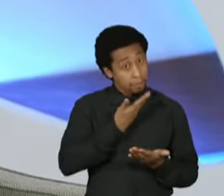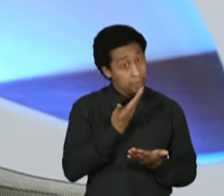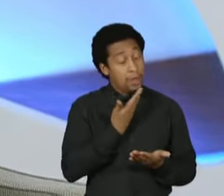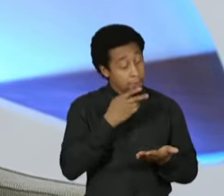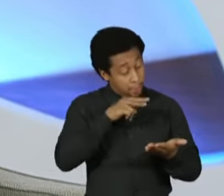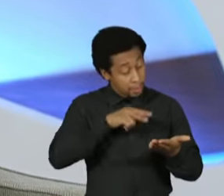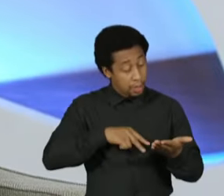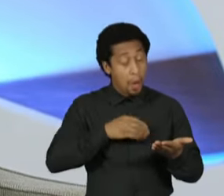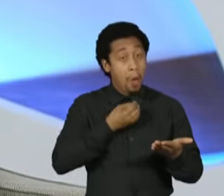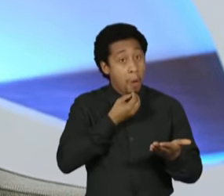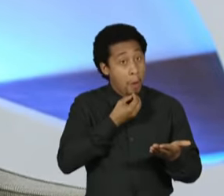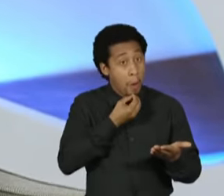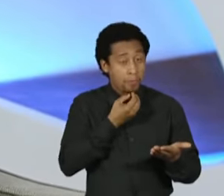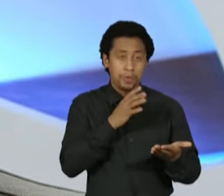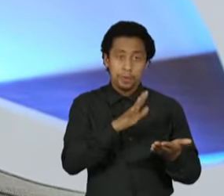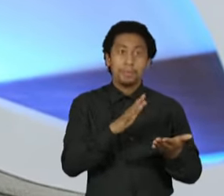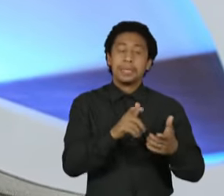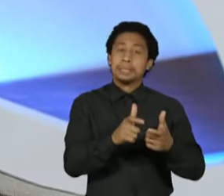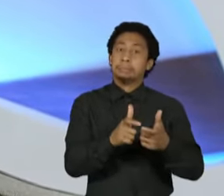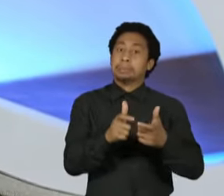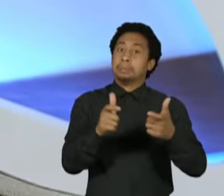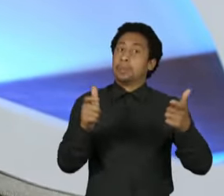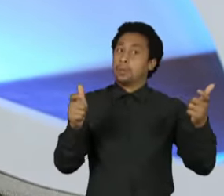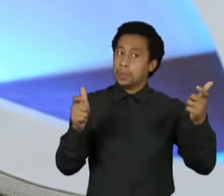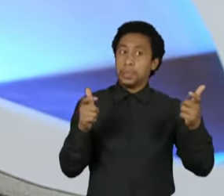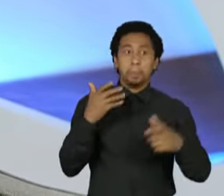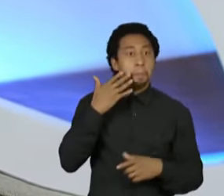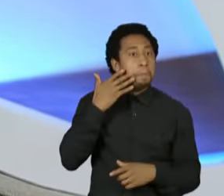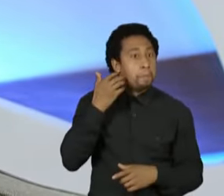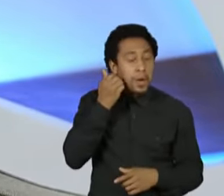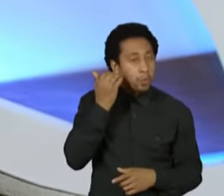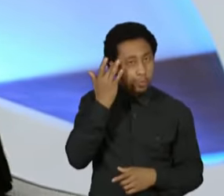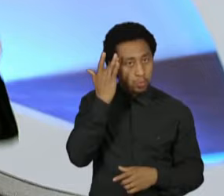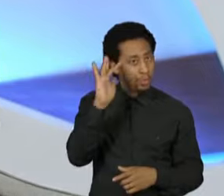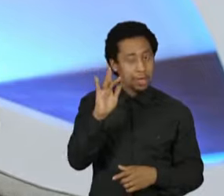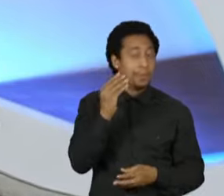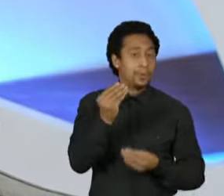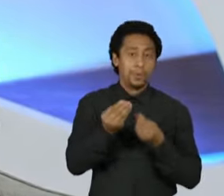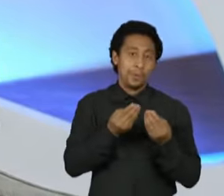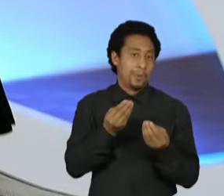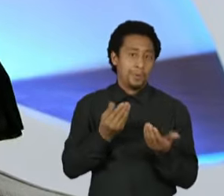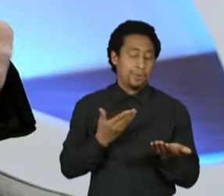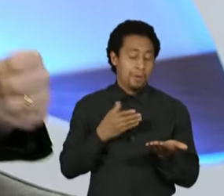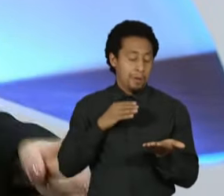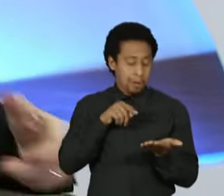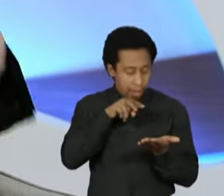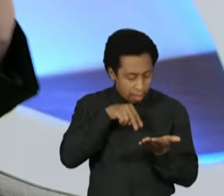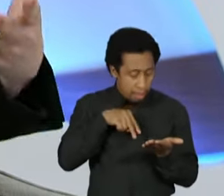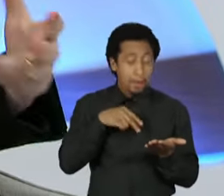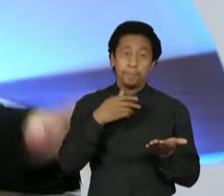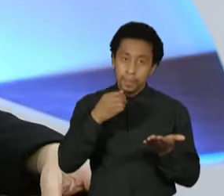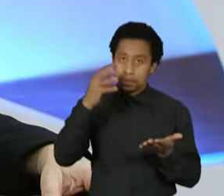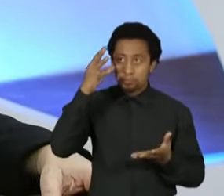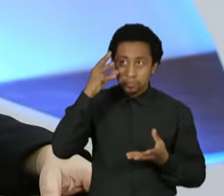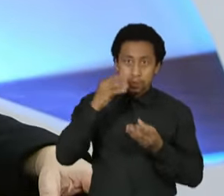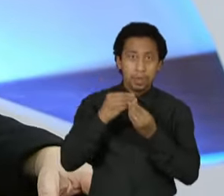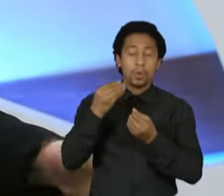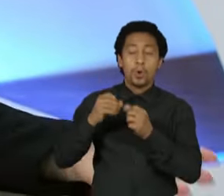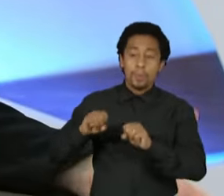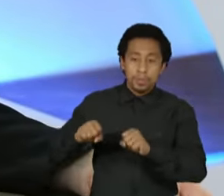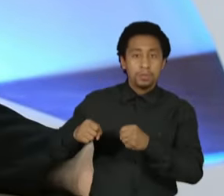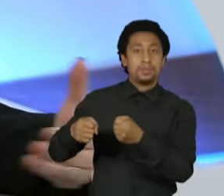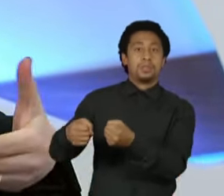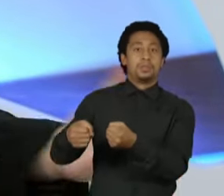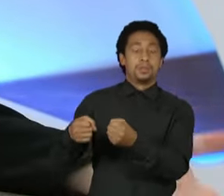muita gente, mas não necessariamente óbvias para nós. Nós temos que aprender até falar sobre esse assunto. Nós temos que aprender para poder fazer a defesa.